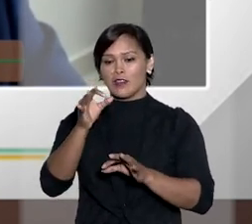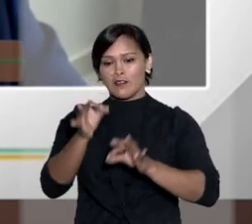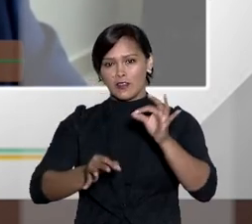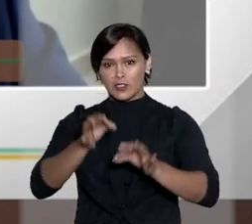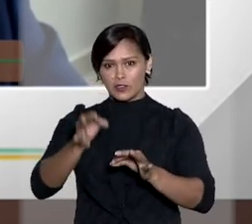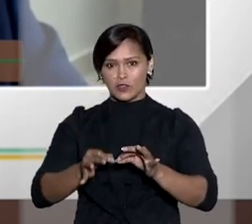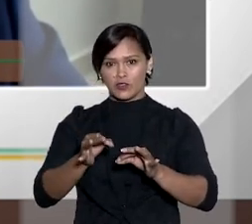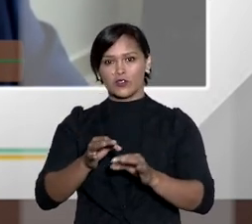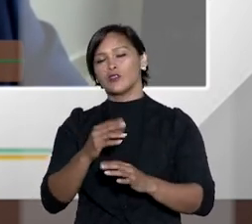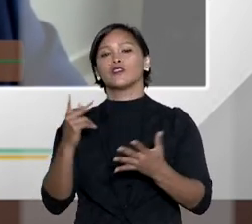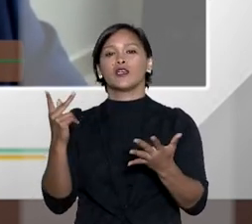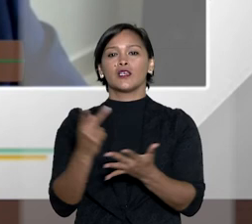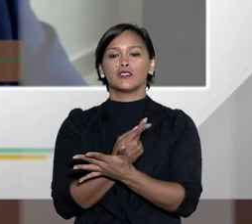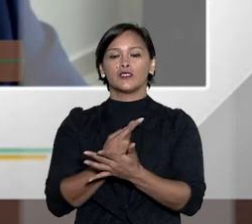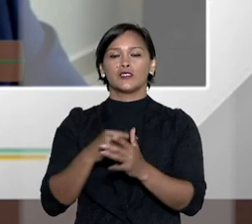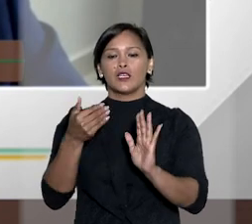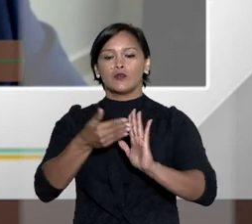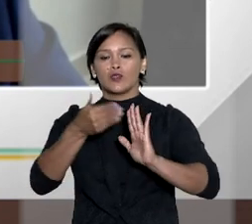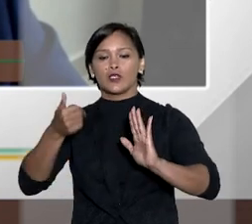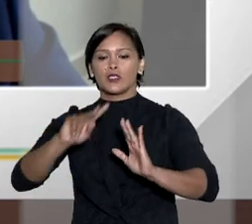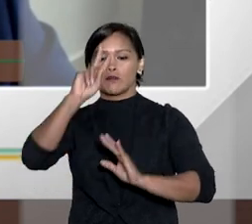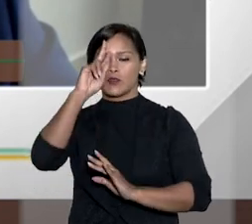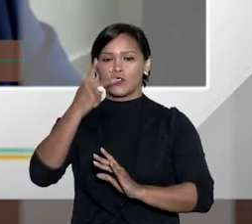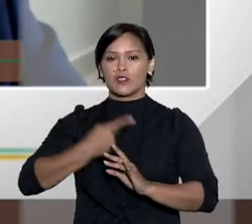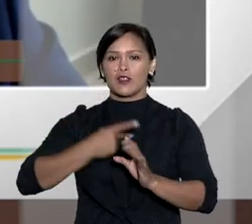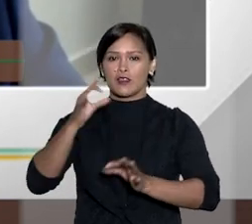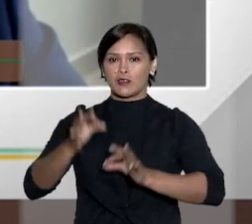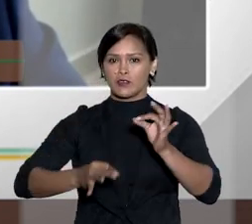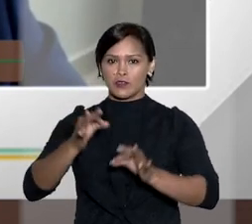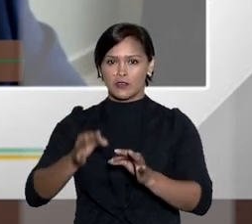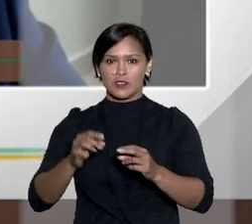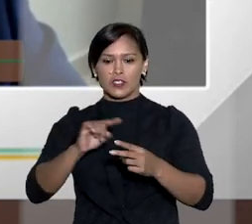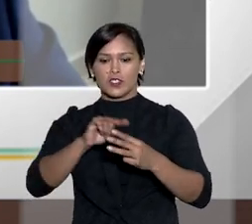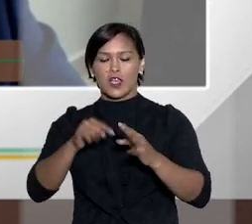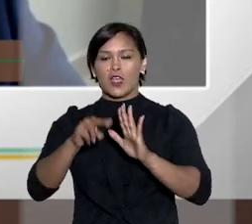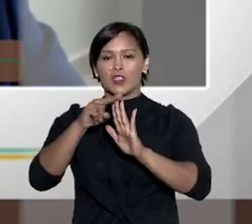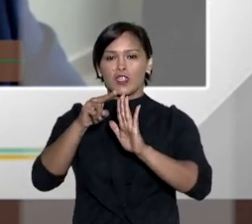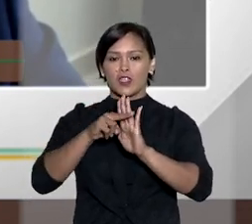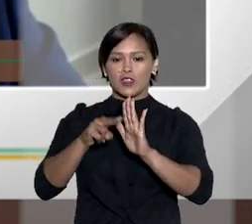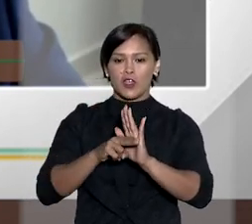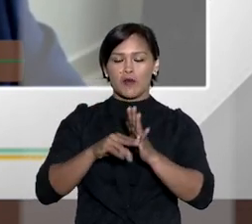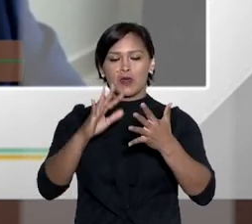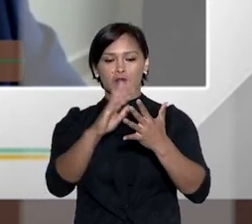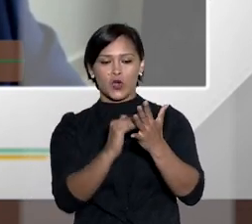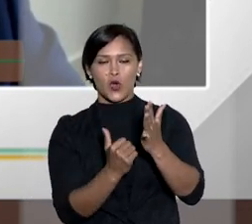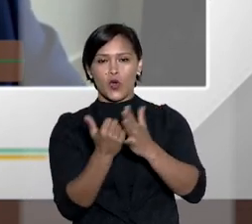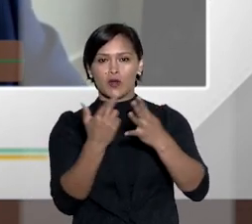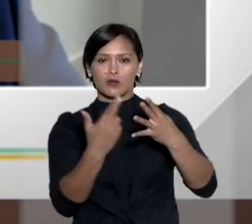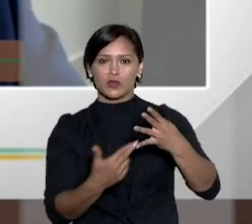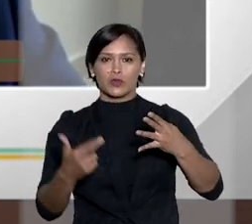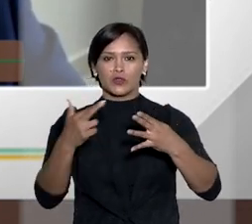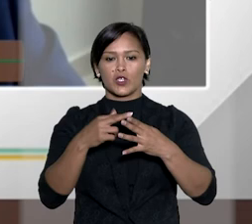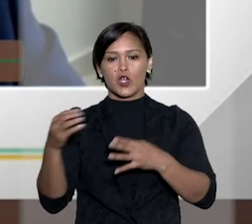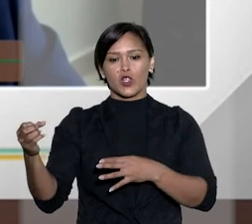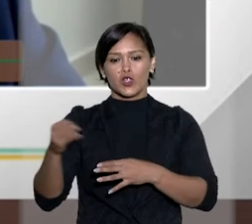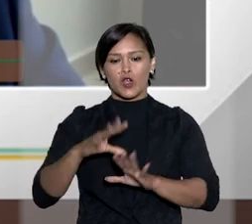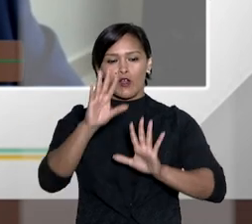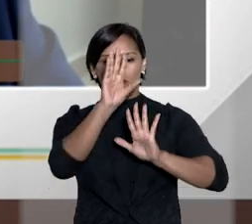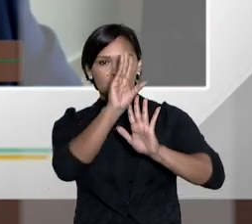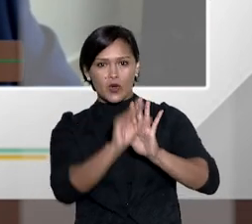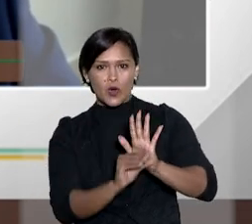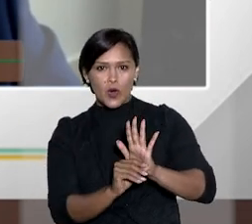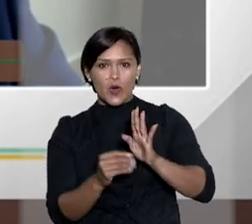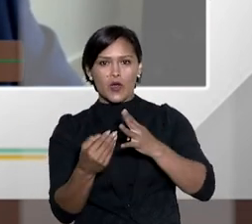demanda repetitiva ele fala no juizado no incidente de desconsideração da personalidade jurídica na norma sobre